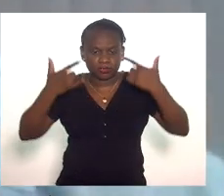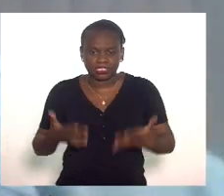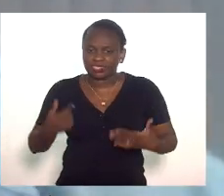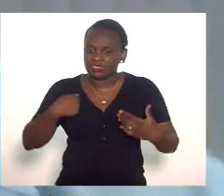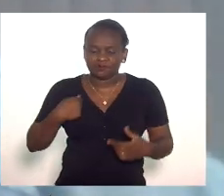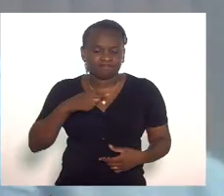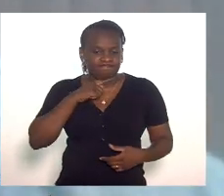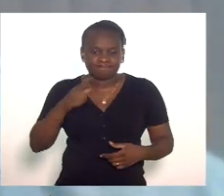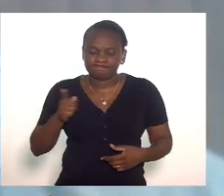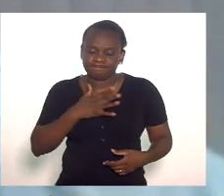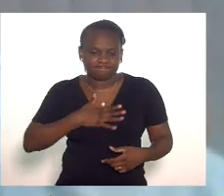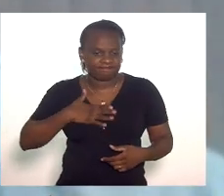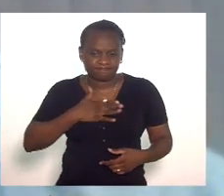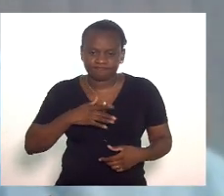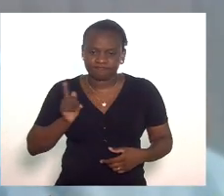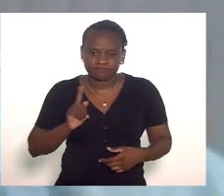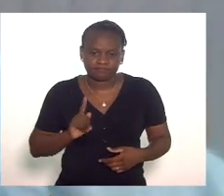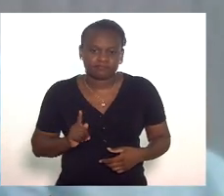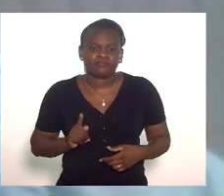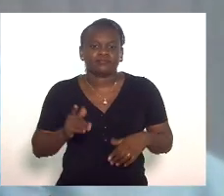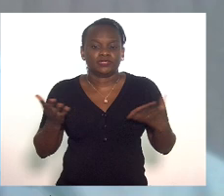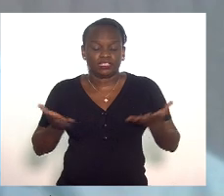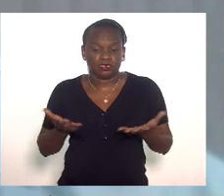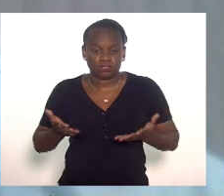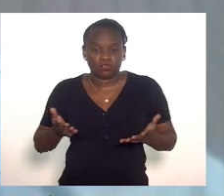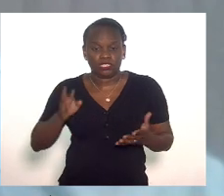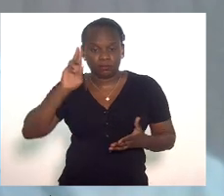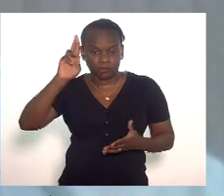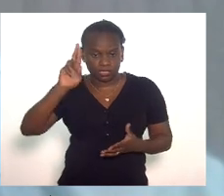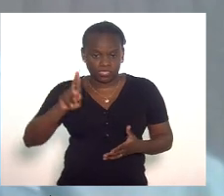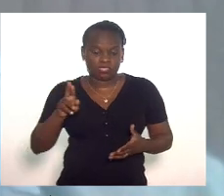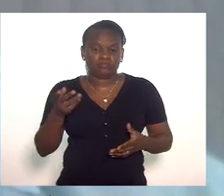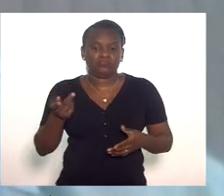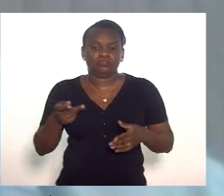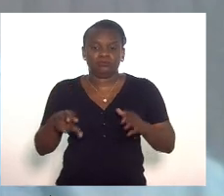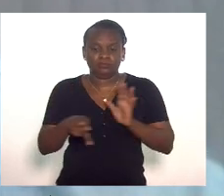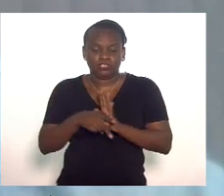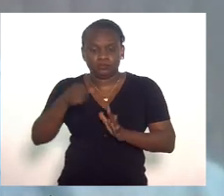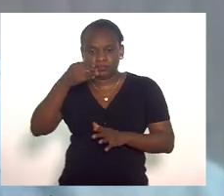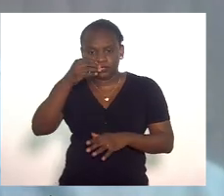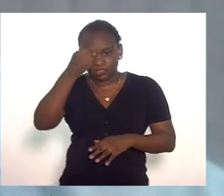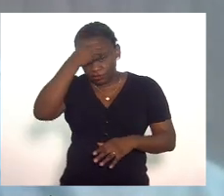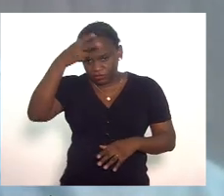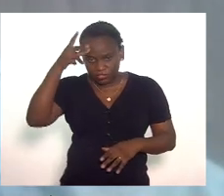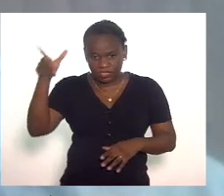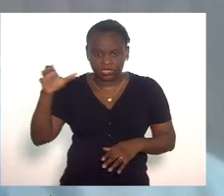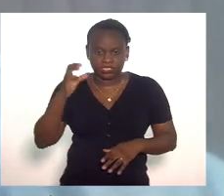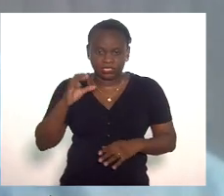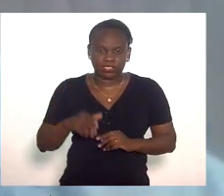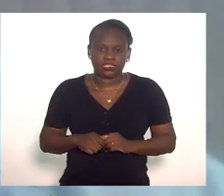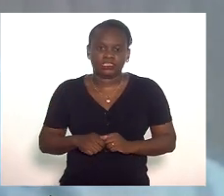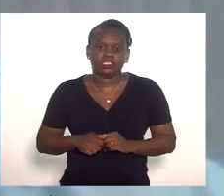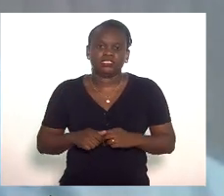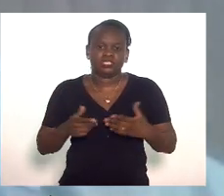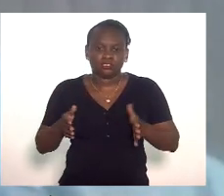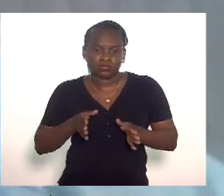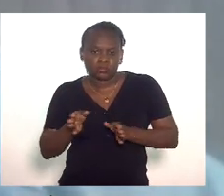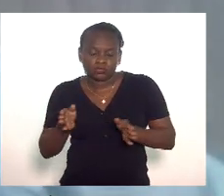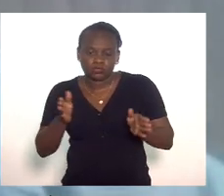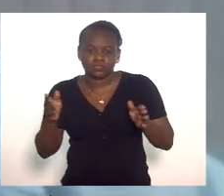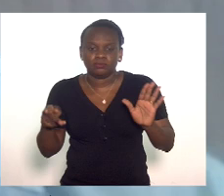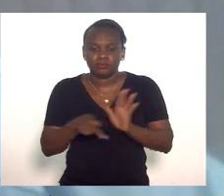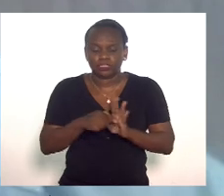insatisfação da atual administração da nossa cidade deputada na condução